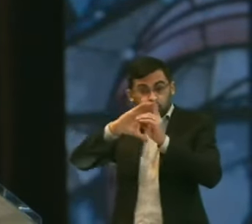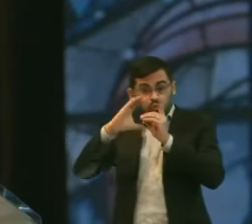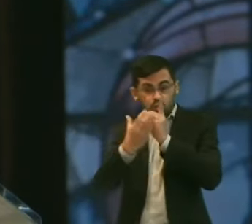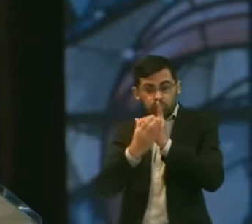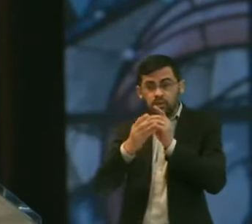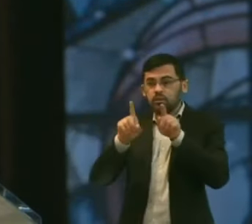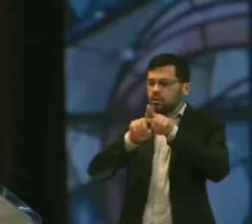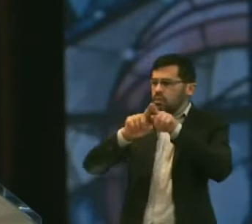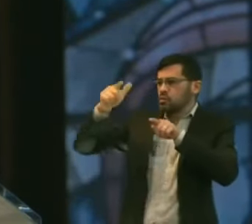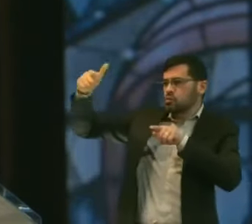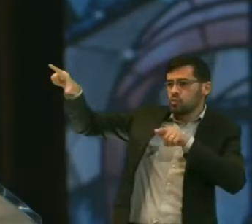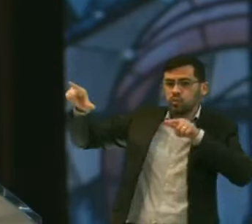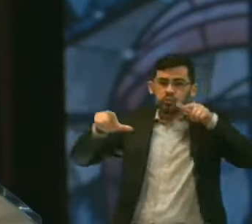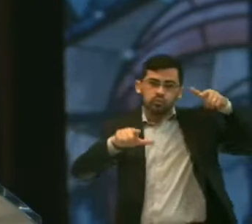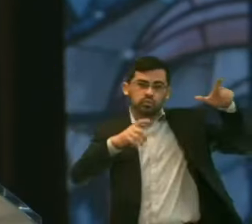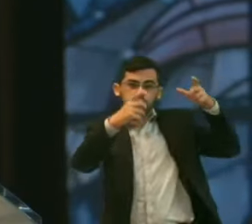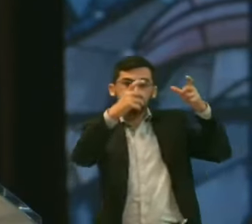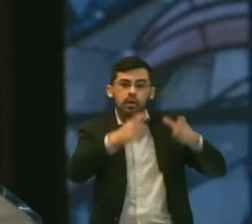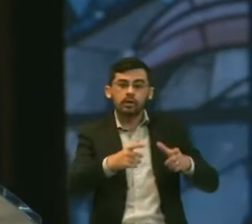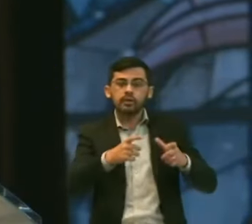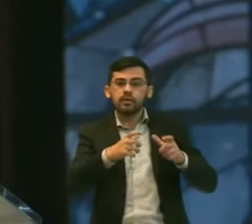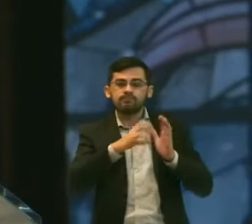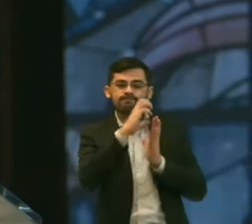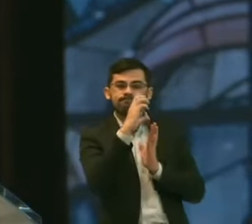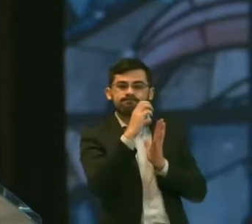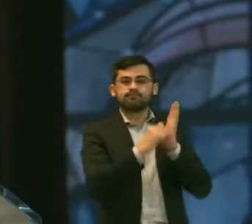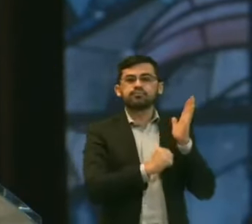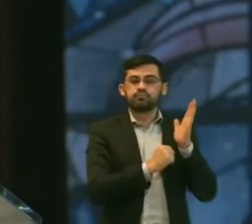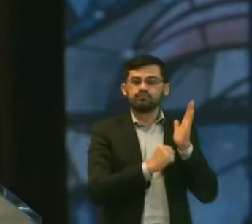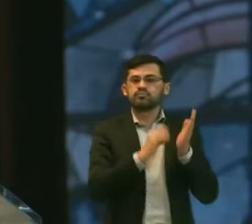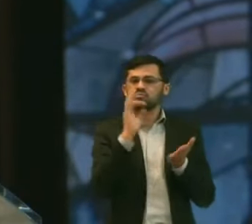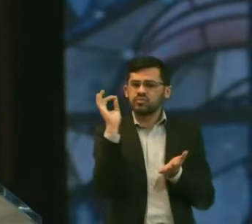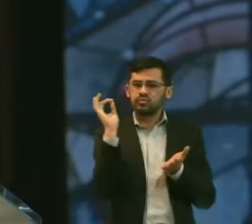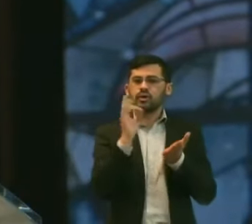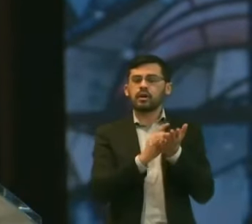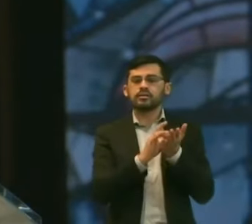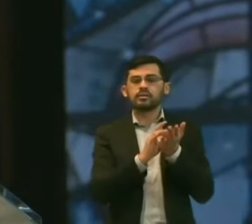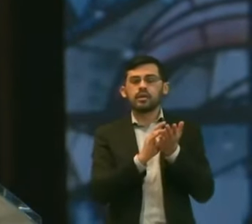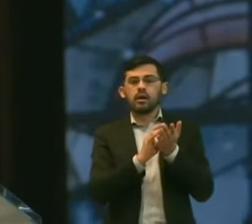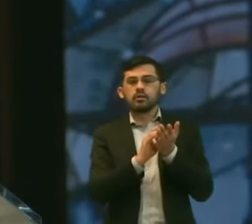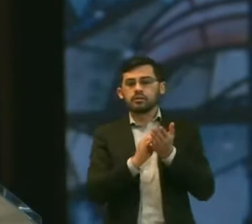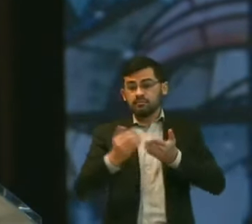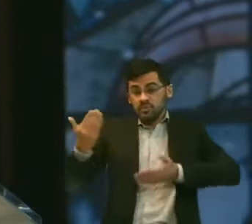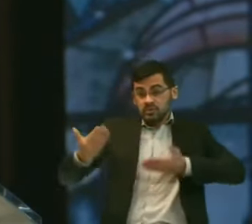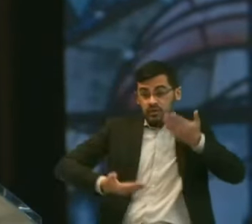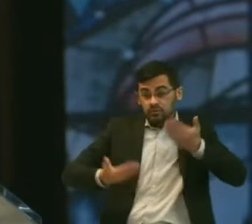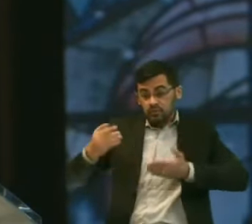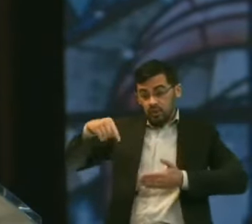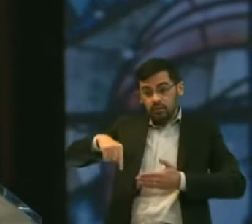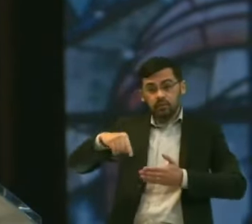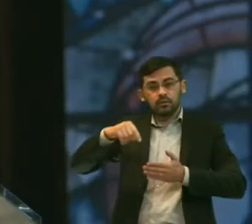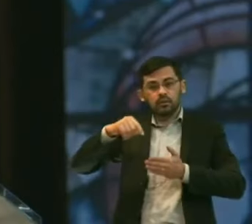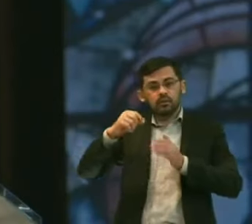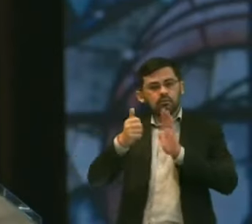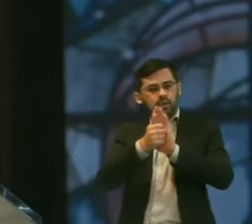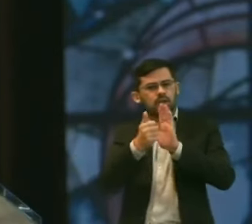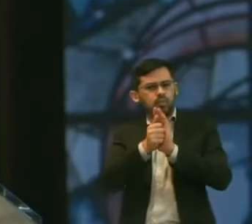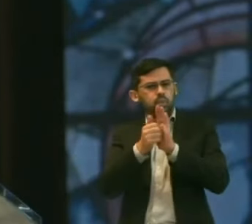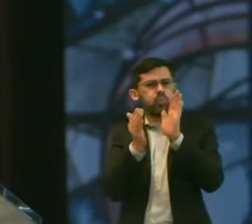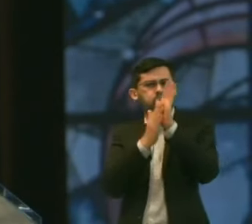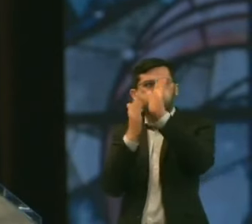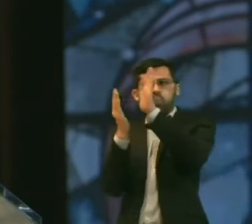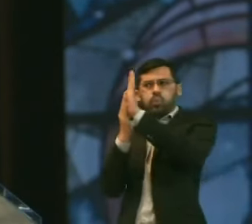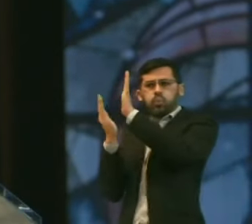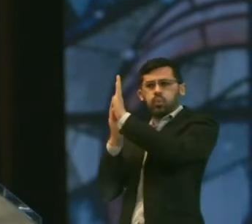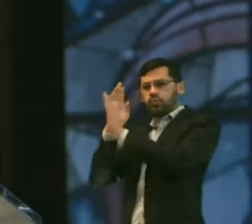em outros lugares E se inscreveram em algum programa de serviço da igreja Louvado seja o